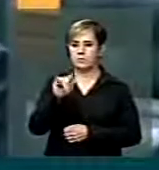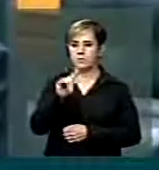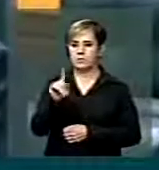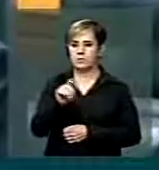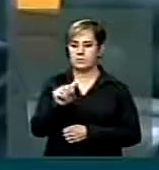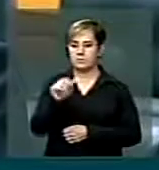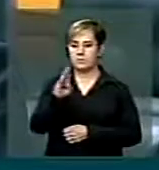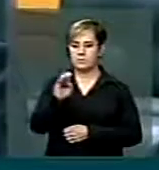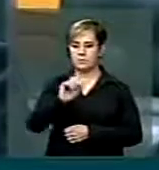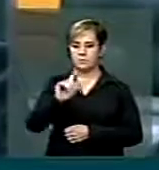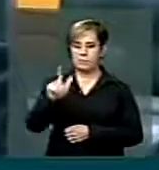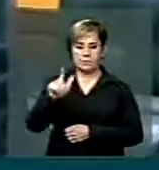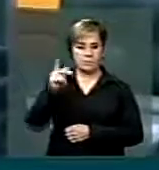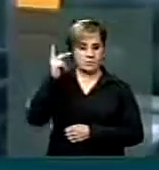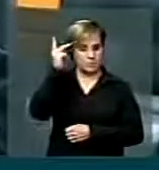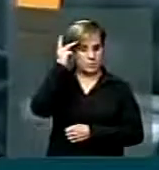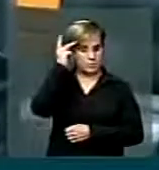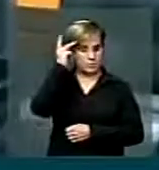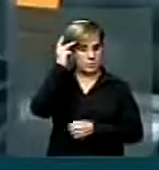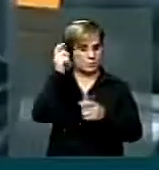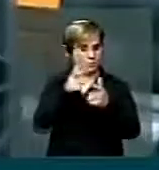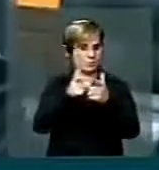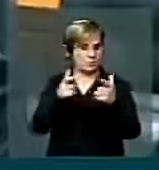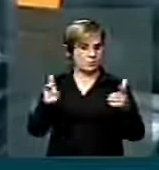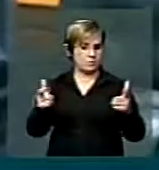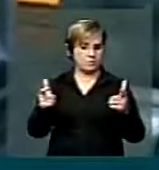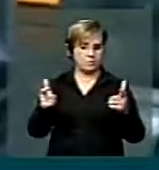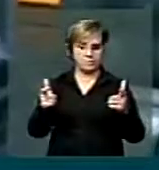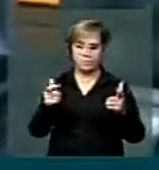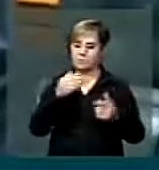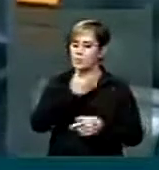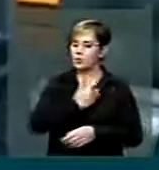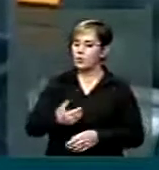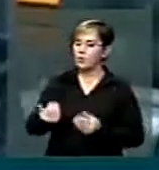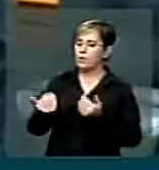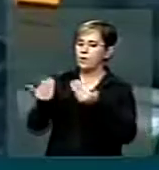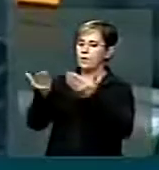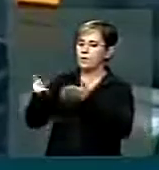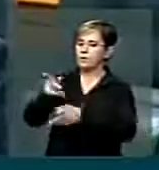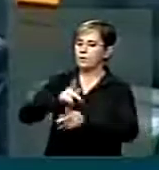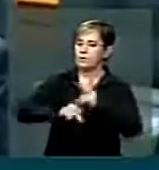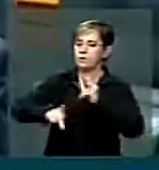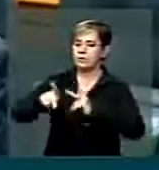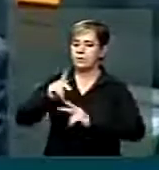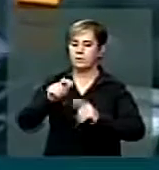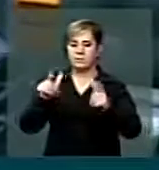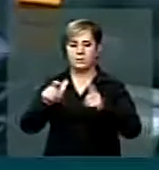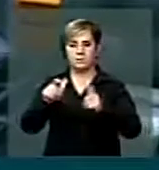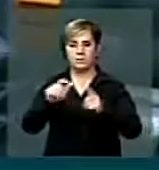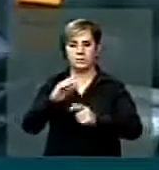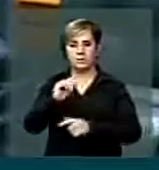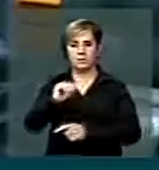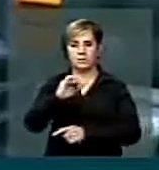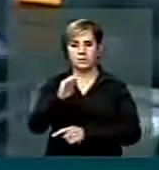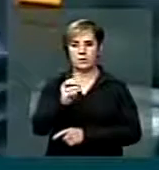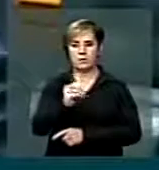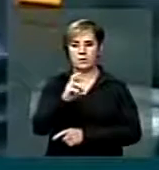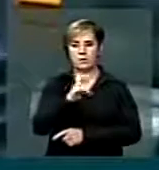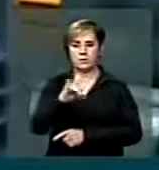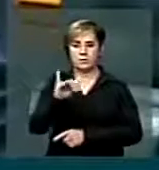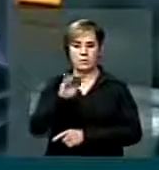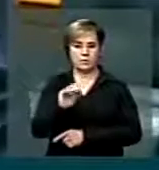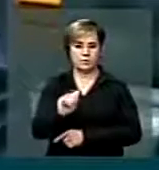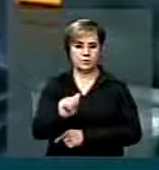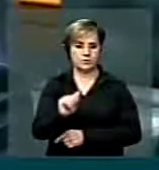ele entregou à população, no bairro do Cachoeira, 260